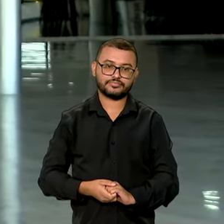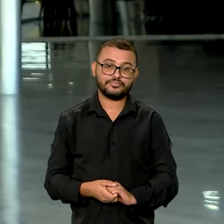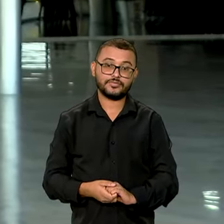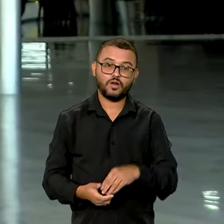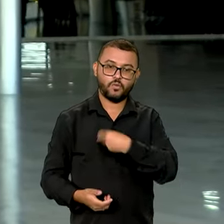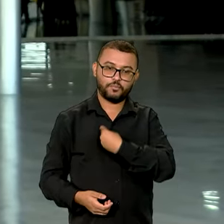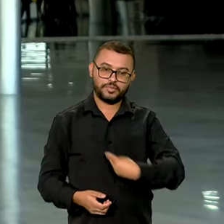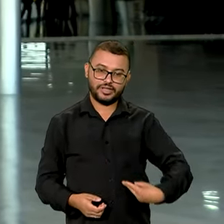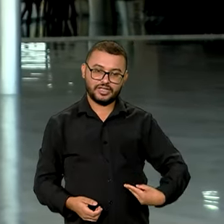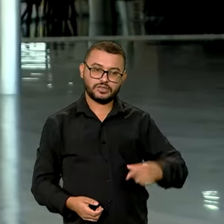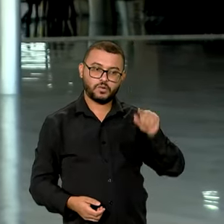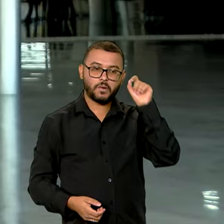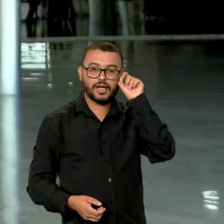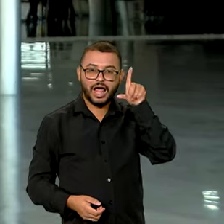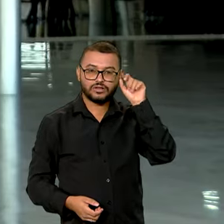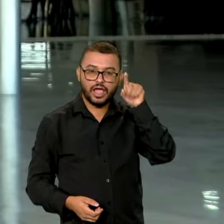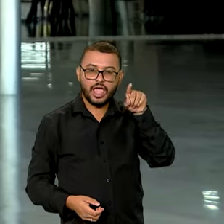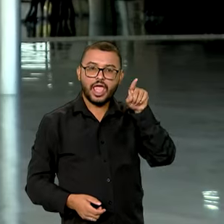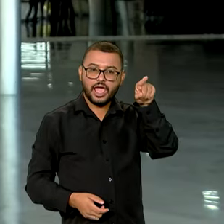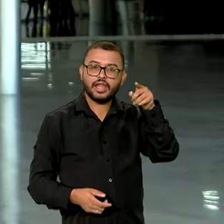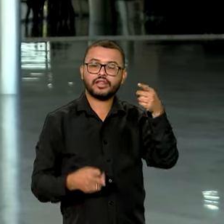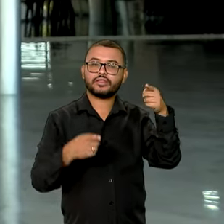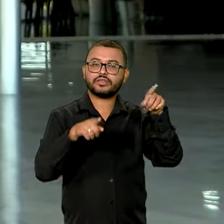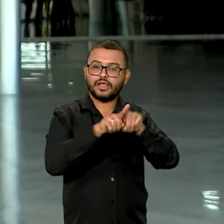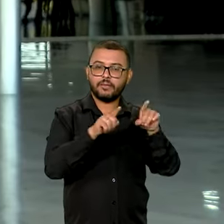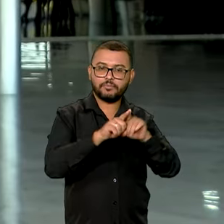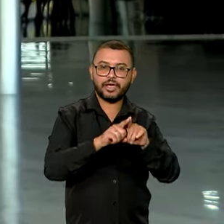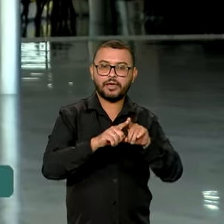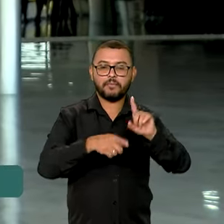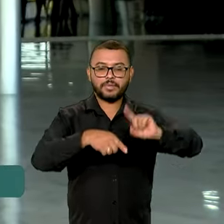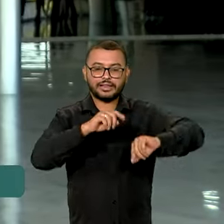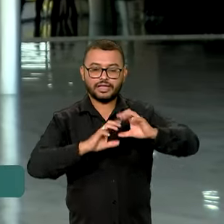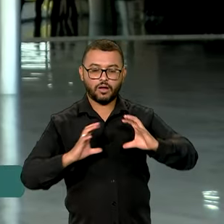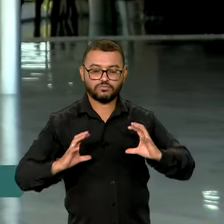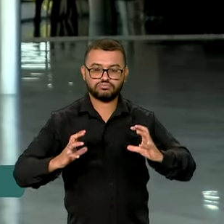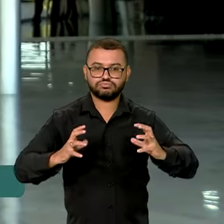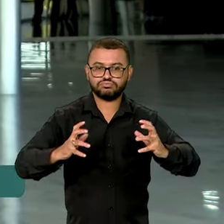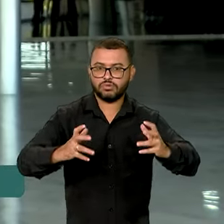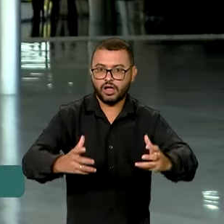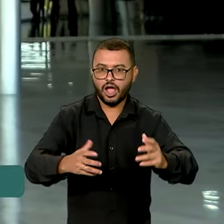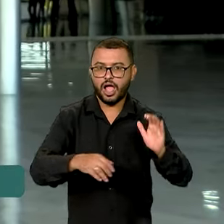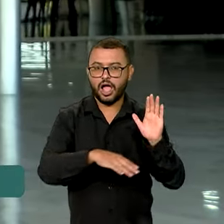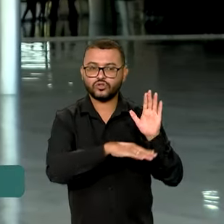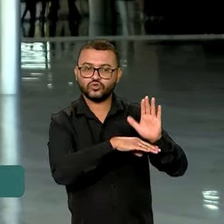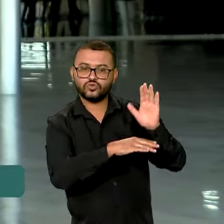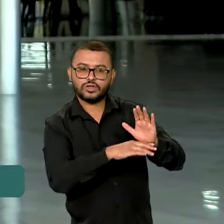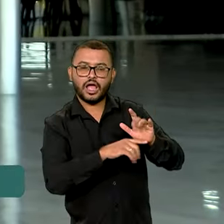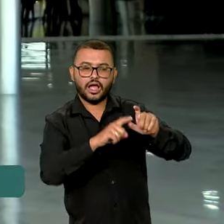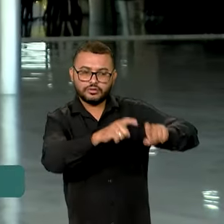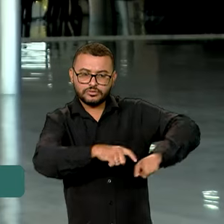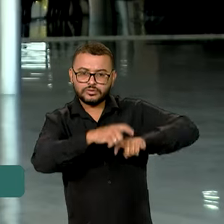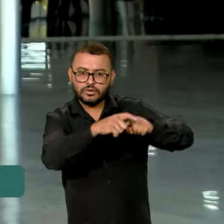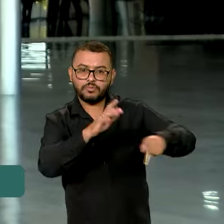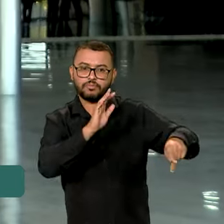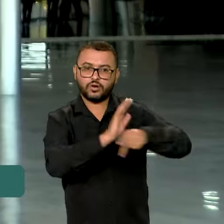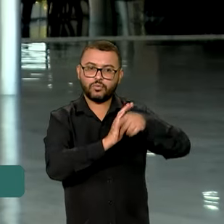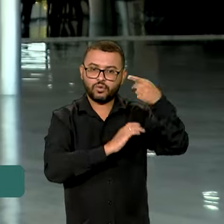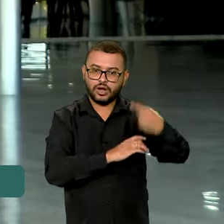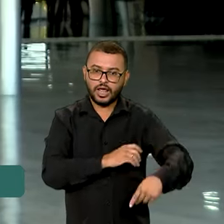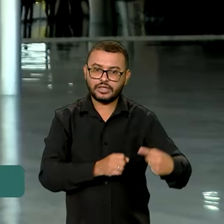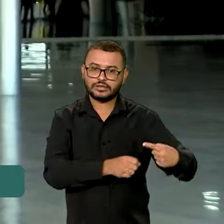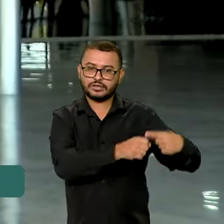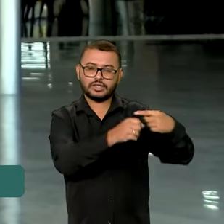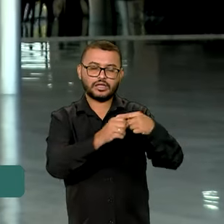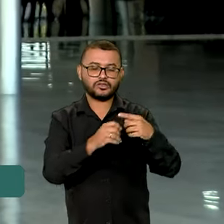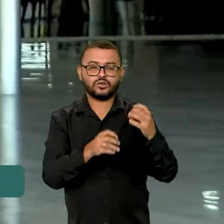O ministro Carlos Fávaro também entregou máquinas agrícolas da linha amarela em apoio ao agronegócio das regiões afetadas.